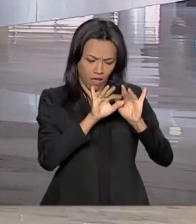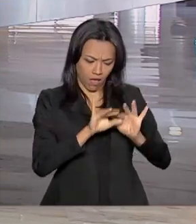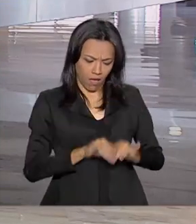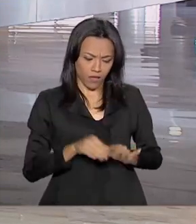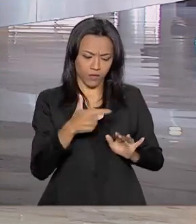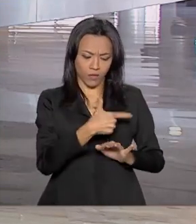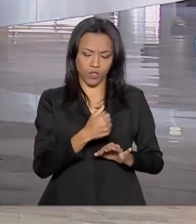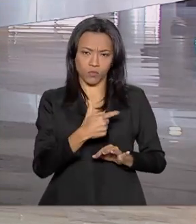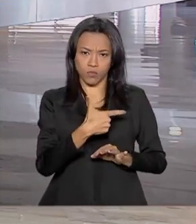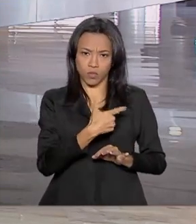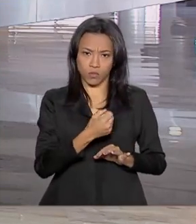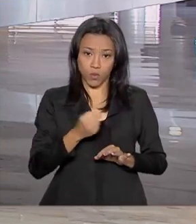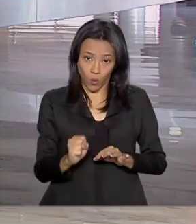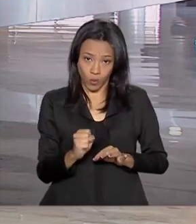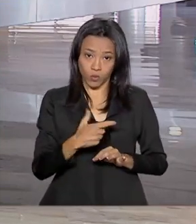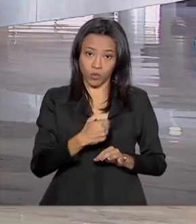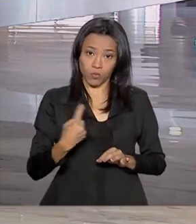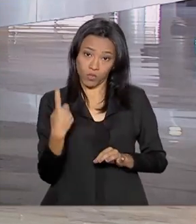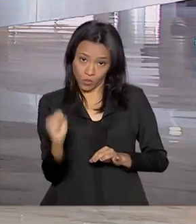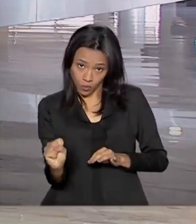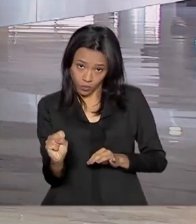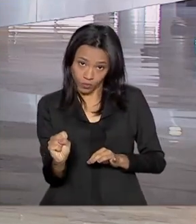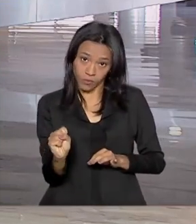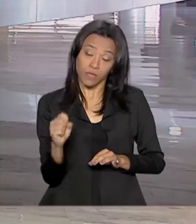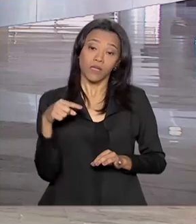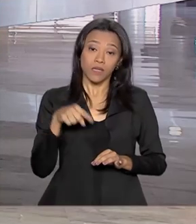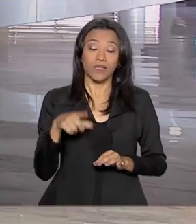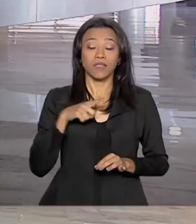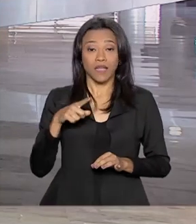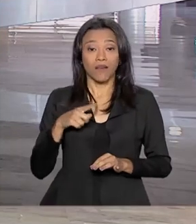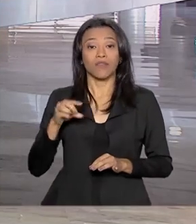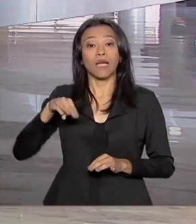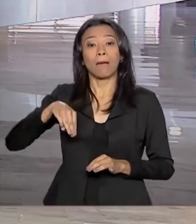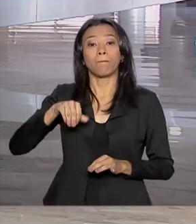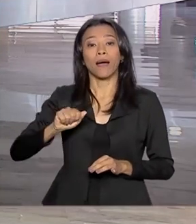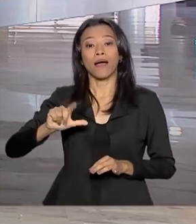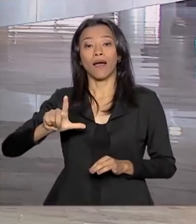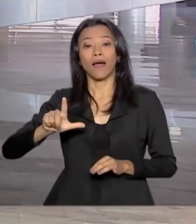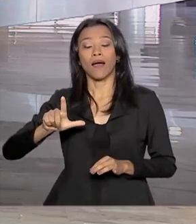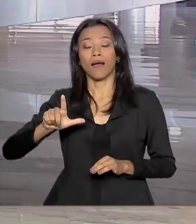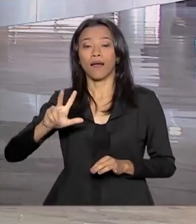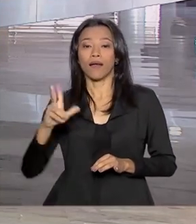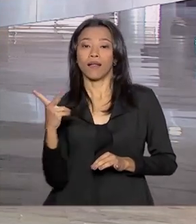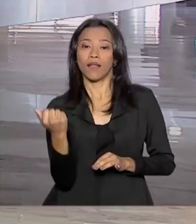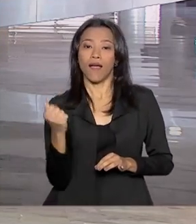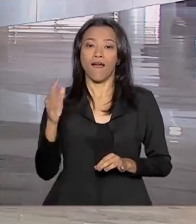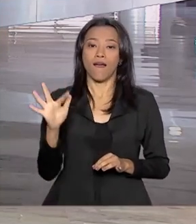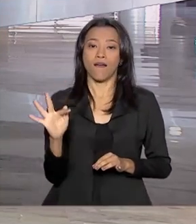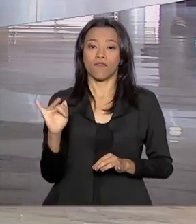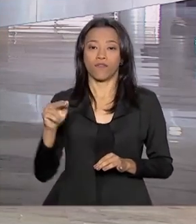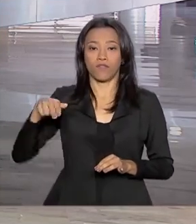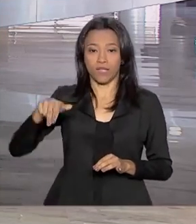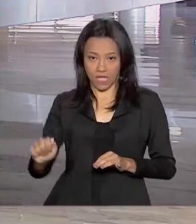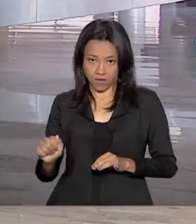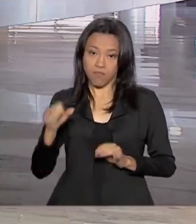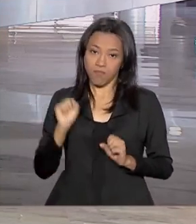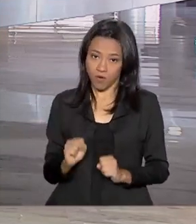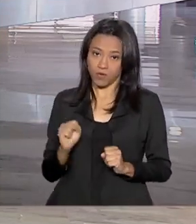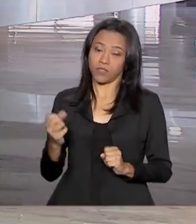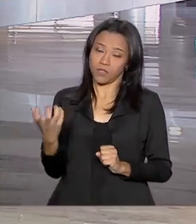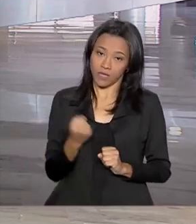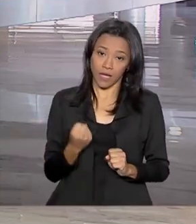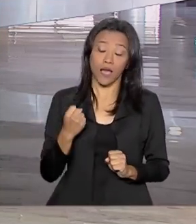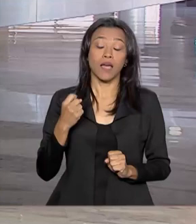2008 e 2018 e que estavam na malha fina. O dinheiro será acreditado desse primeiro lote de restituição